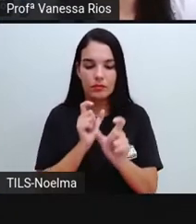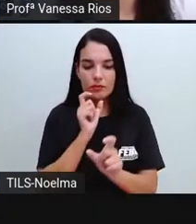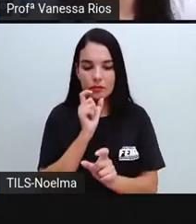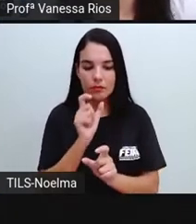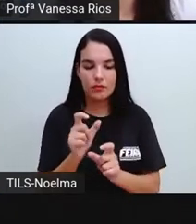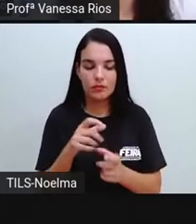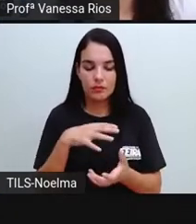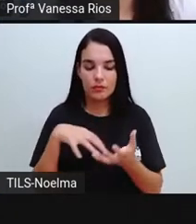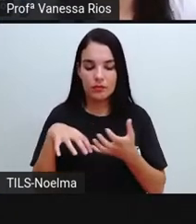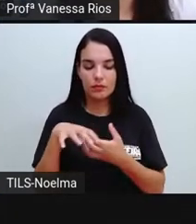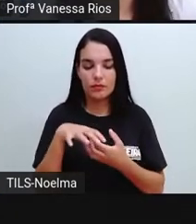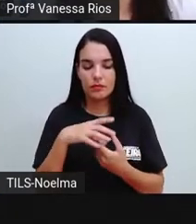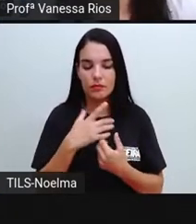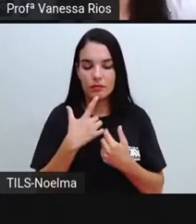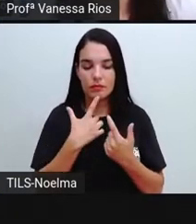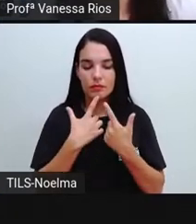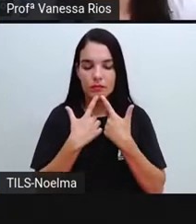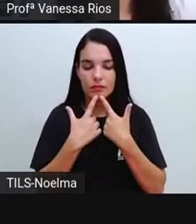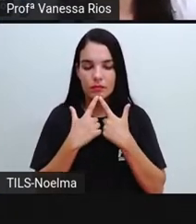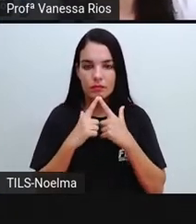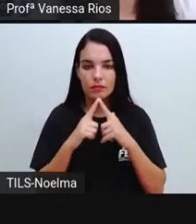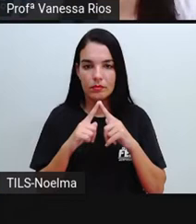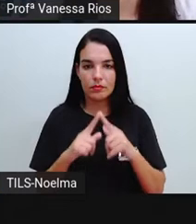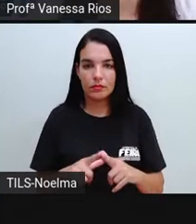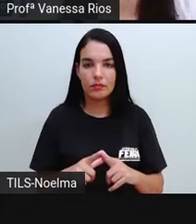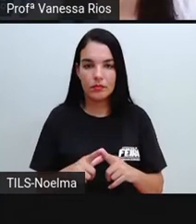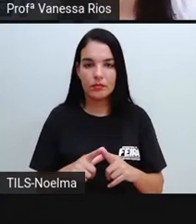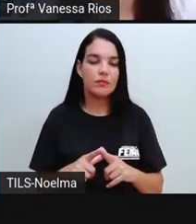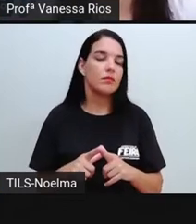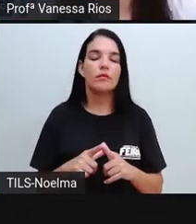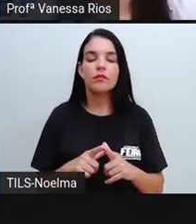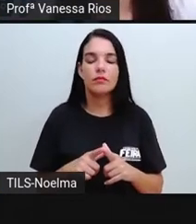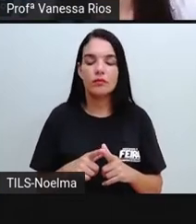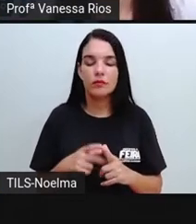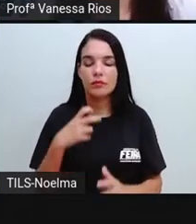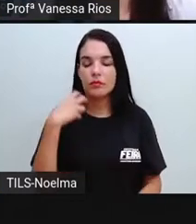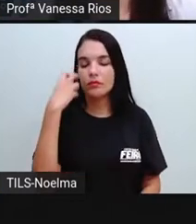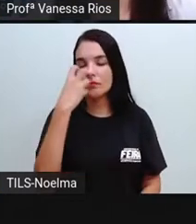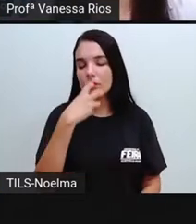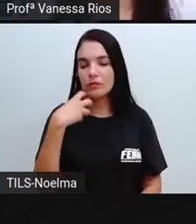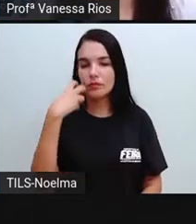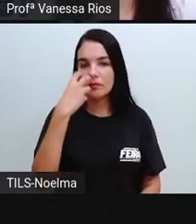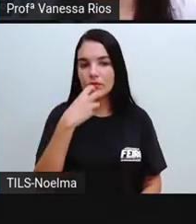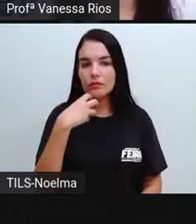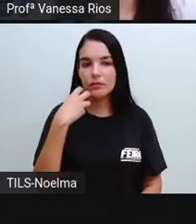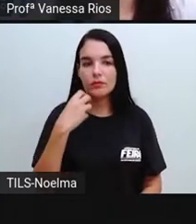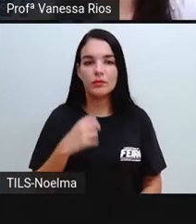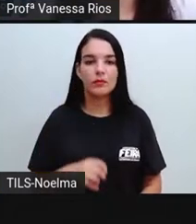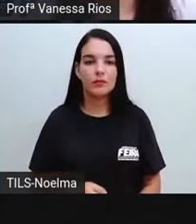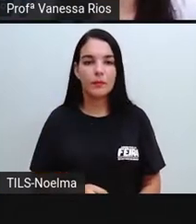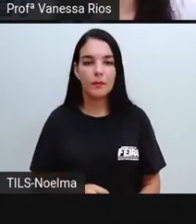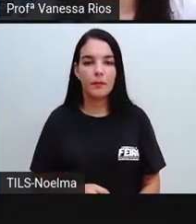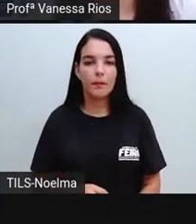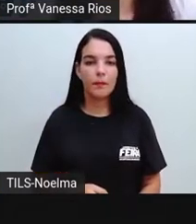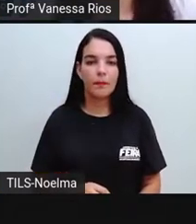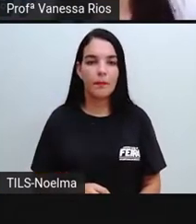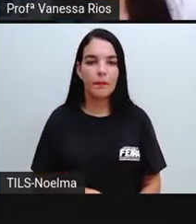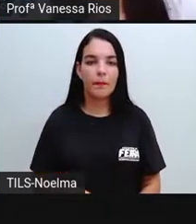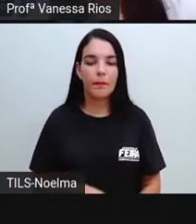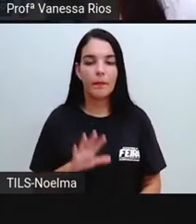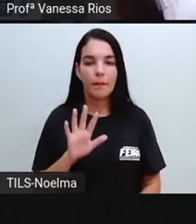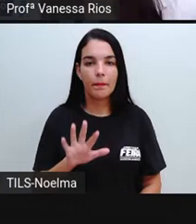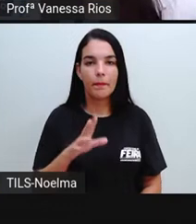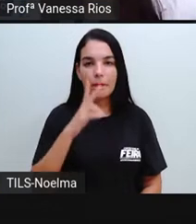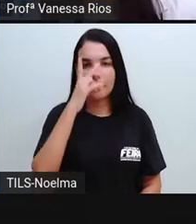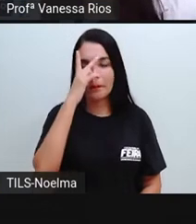observar que por mais que, de repente, se o entrevistador for um jornalista, ele vai utilizar nas suas perguntas a